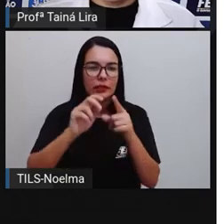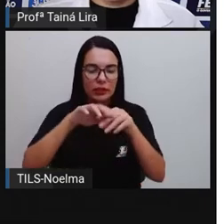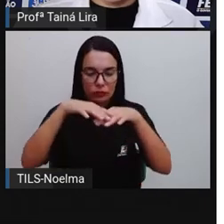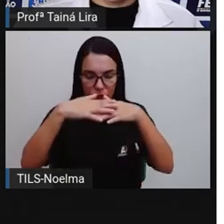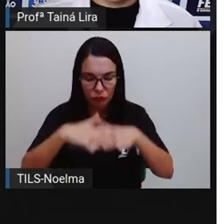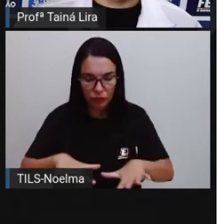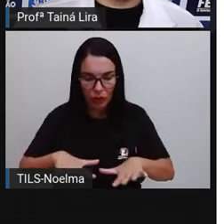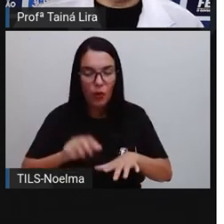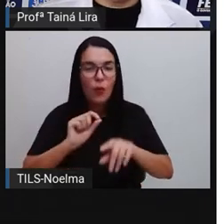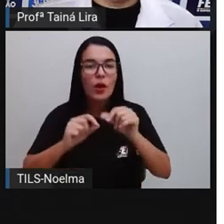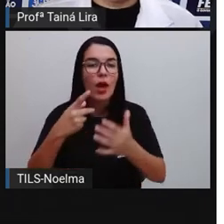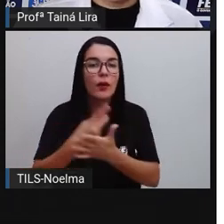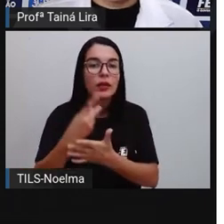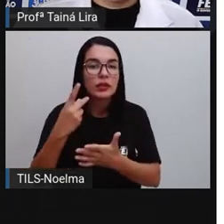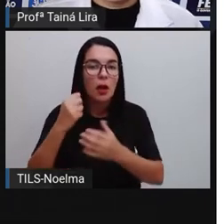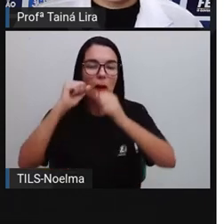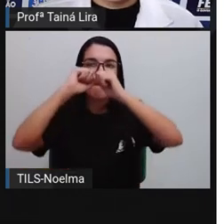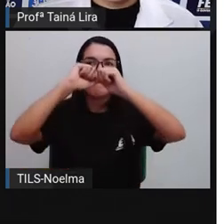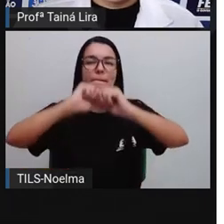E o que foi que aconteceu?